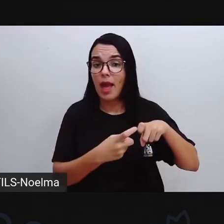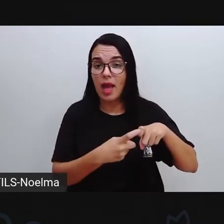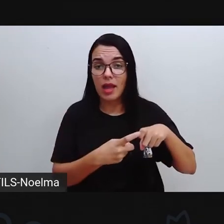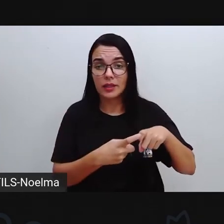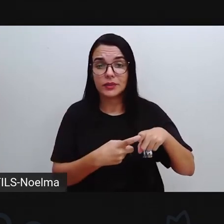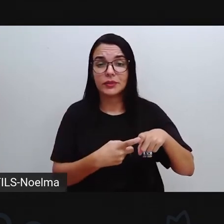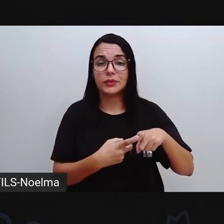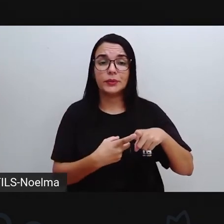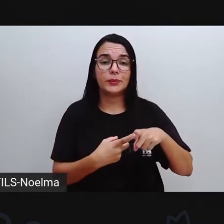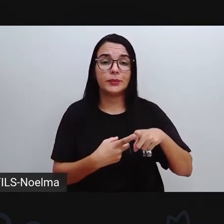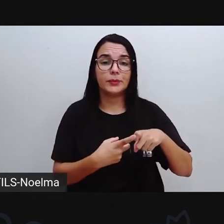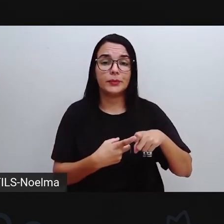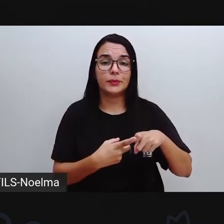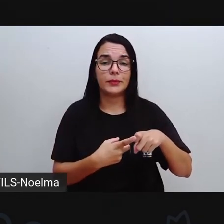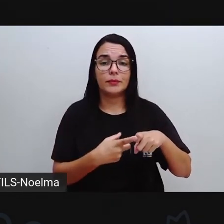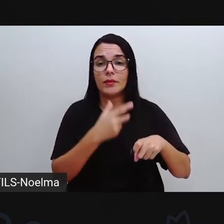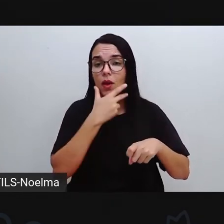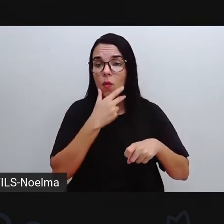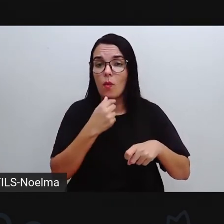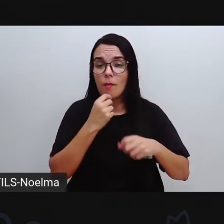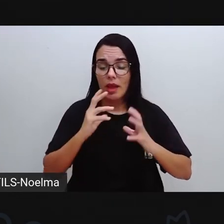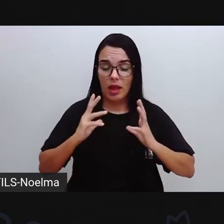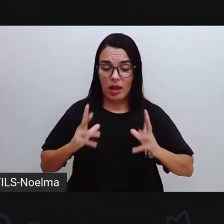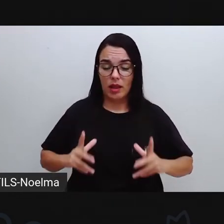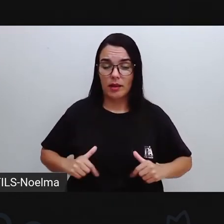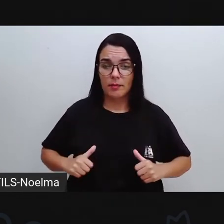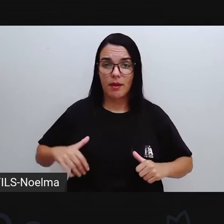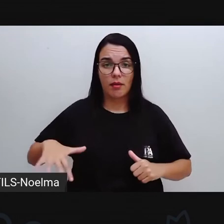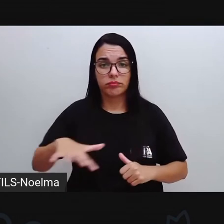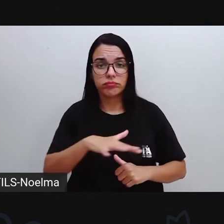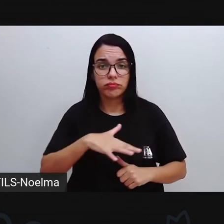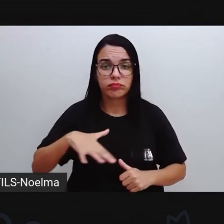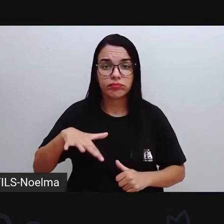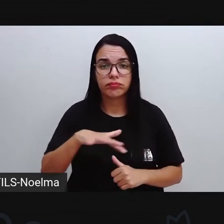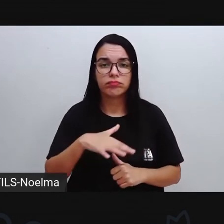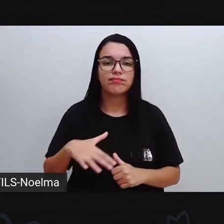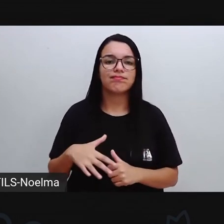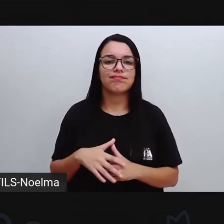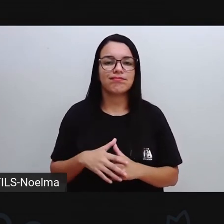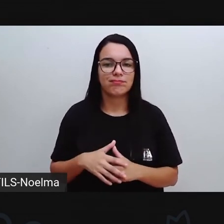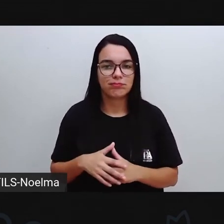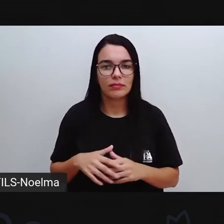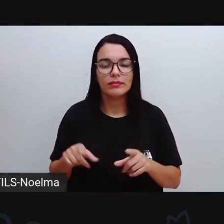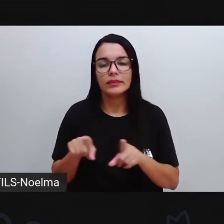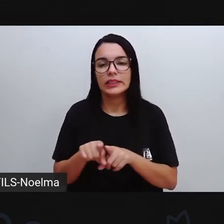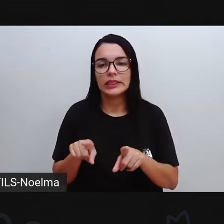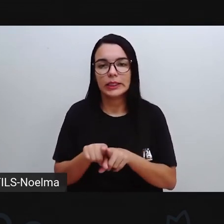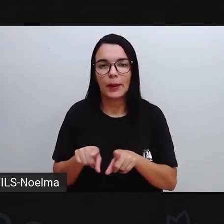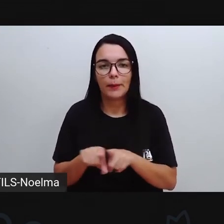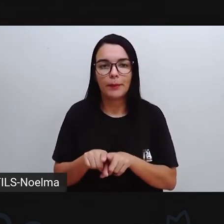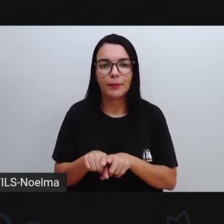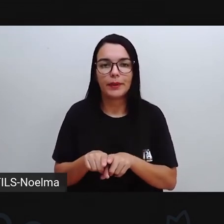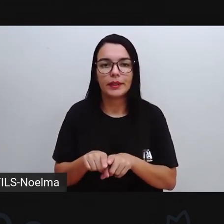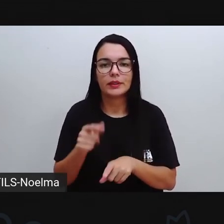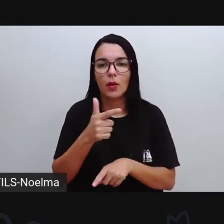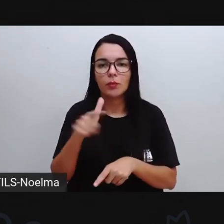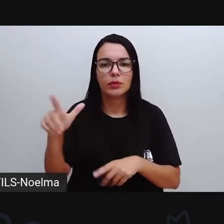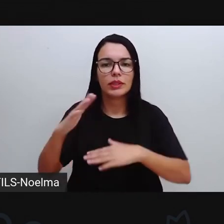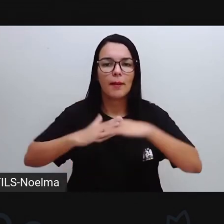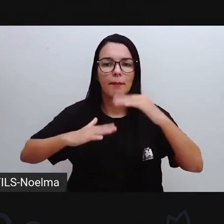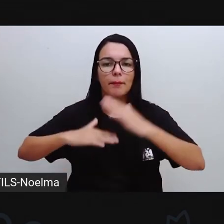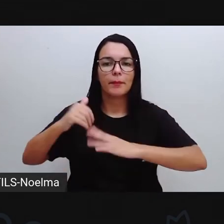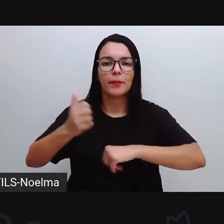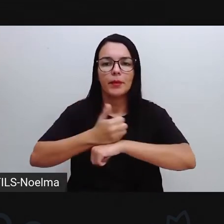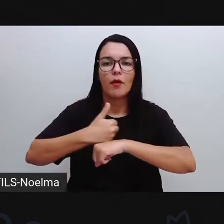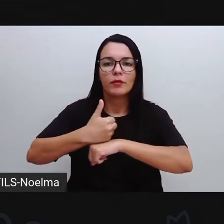que é o caso aí do gari, que é o caso do frentista, que é o caso da